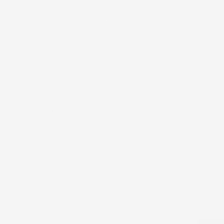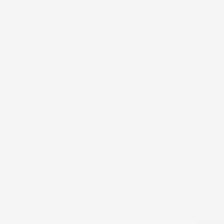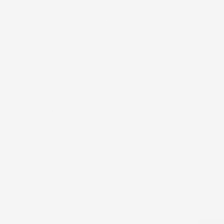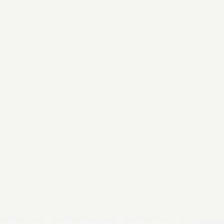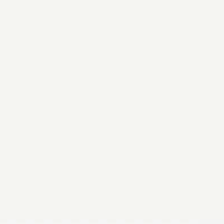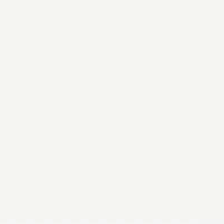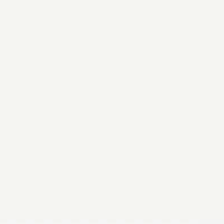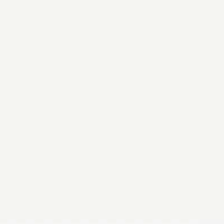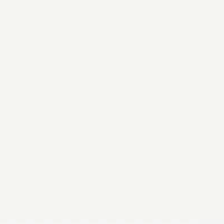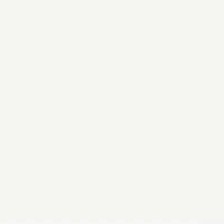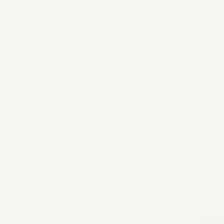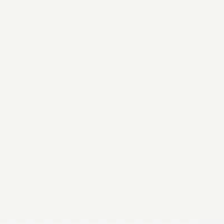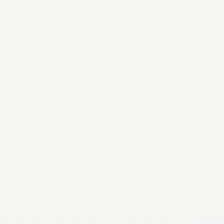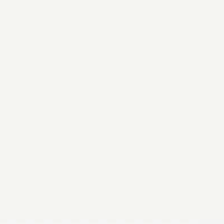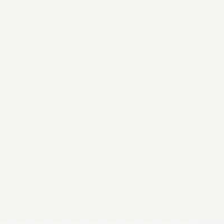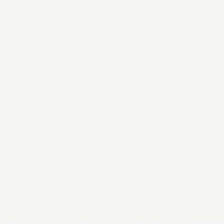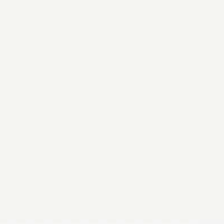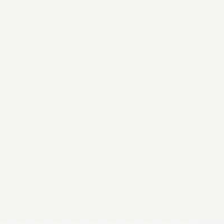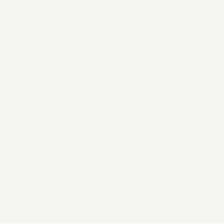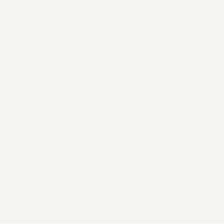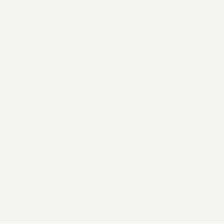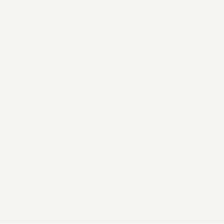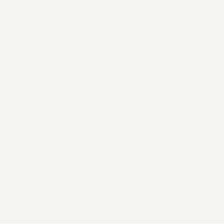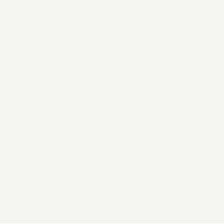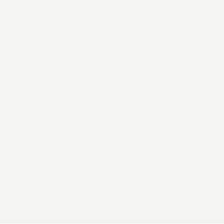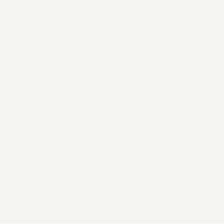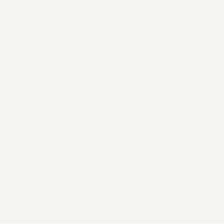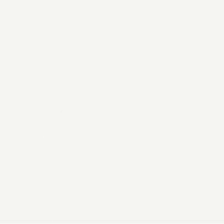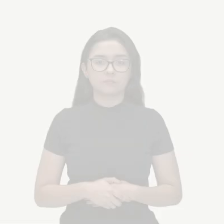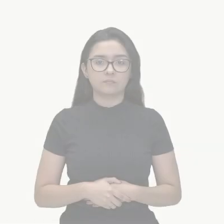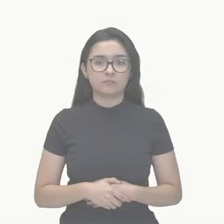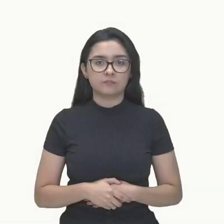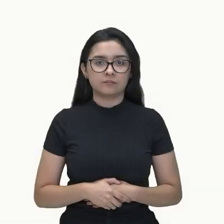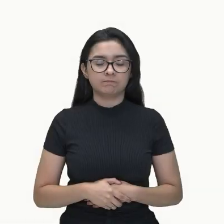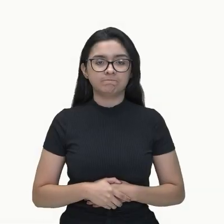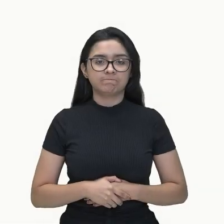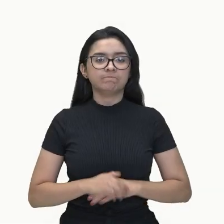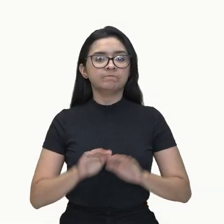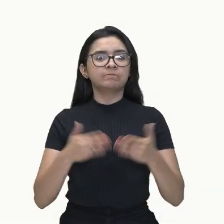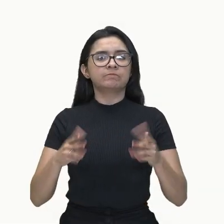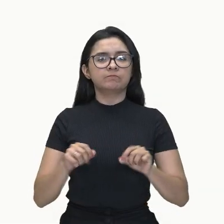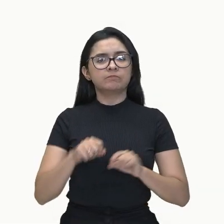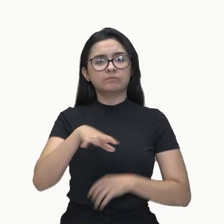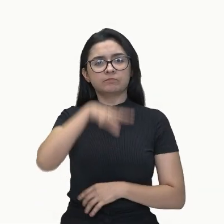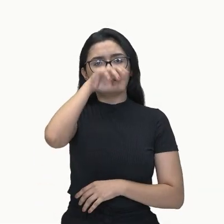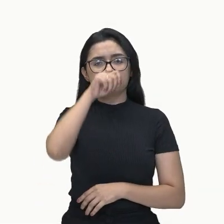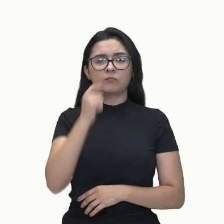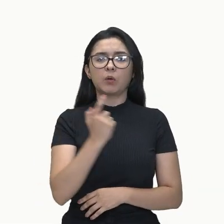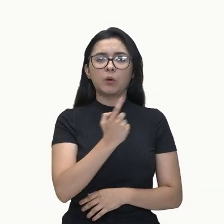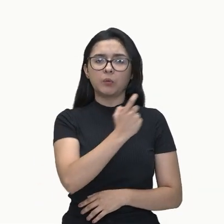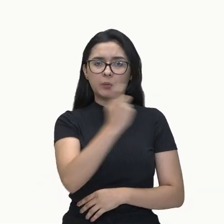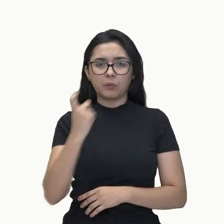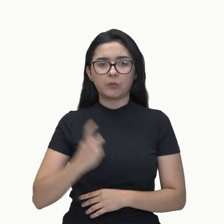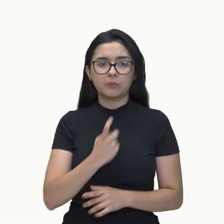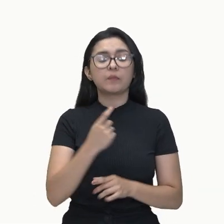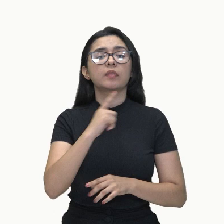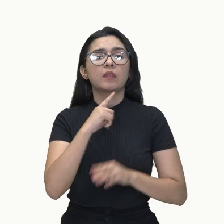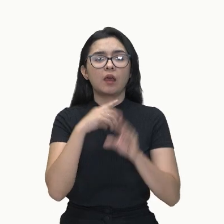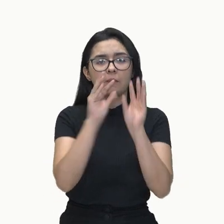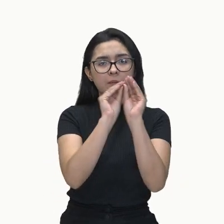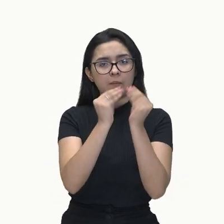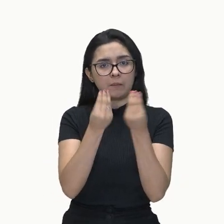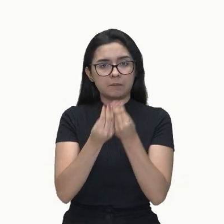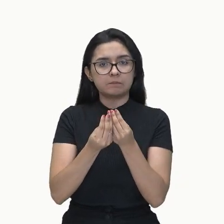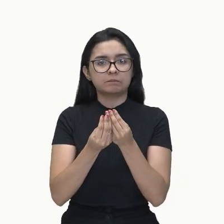O aroma dos perfumes geralmente resulta de misturas de compostos químicos.